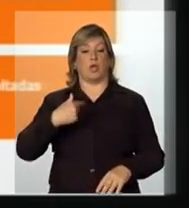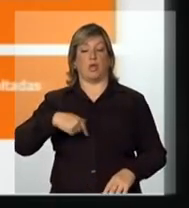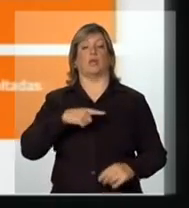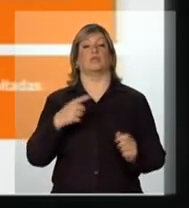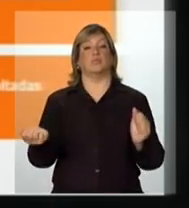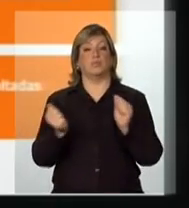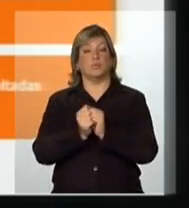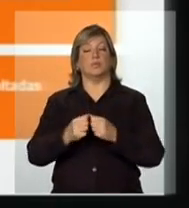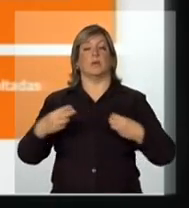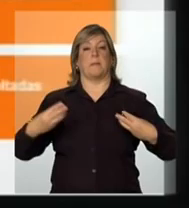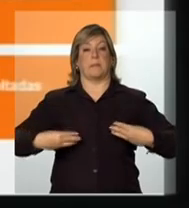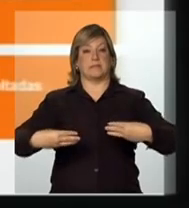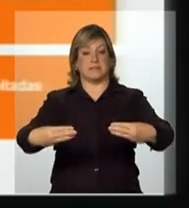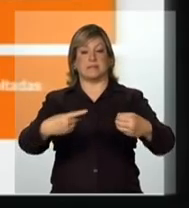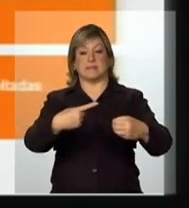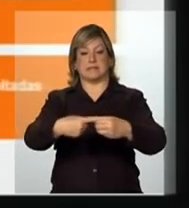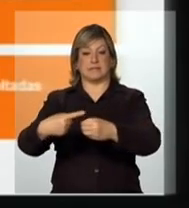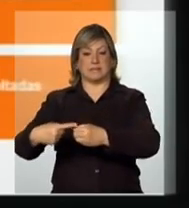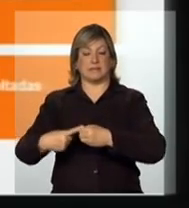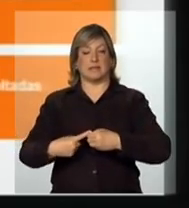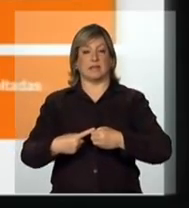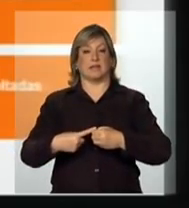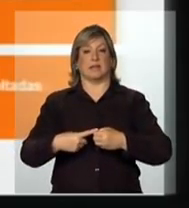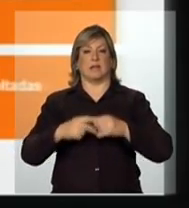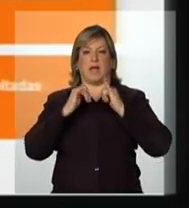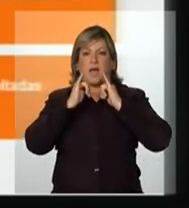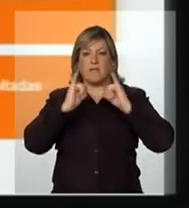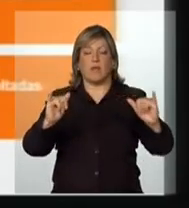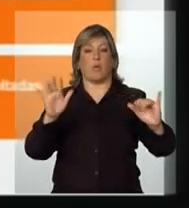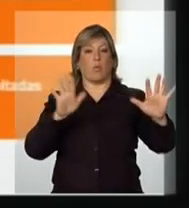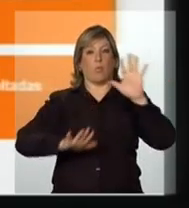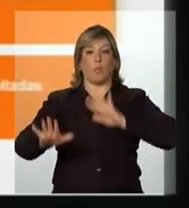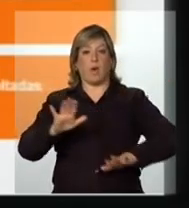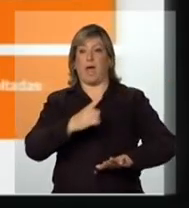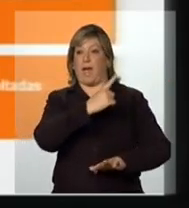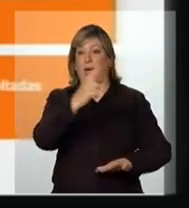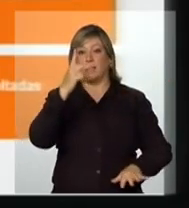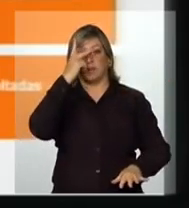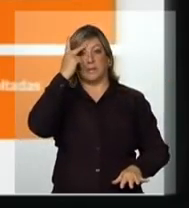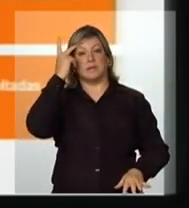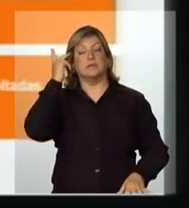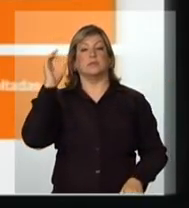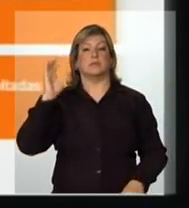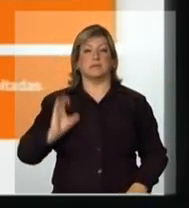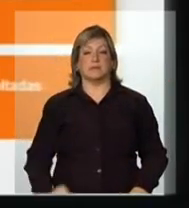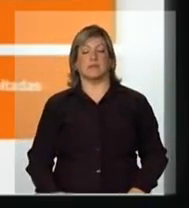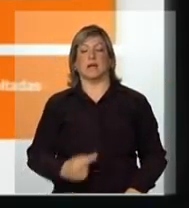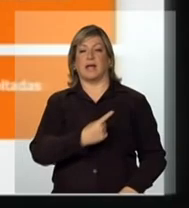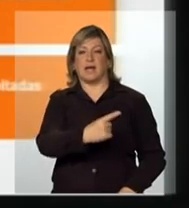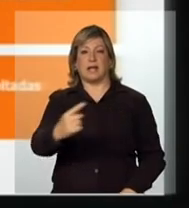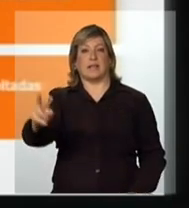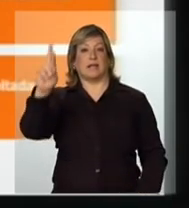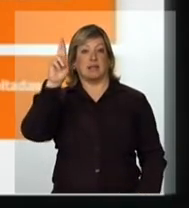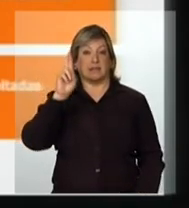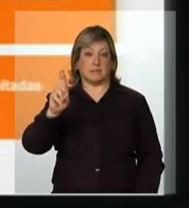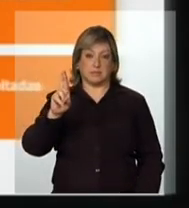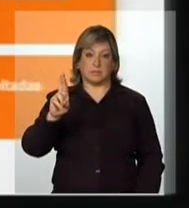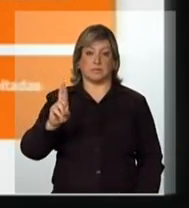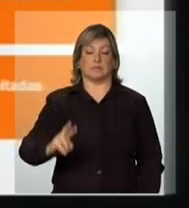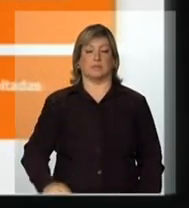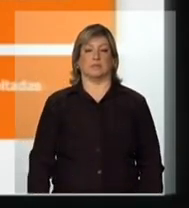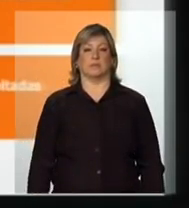das Cidades, alertando cada cidadão, alertando cada responsável